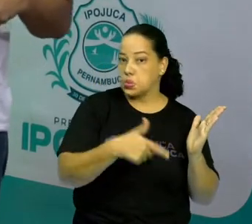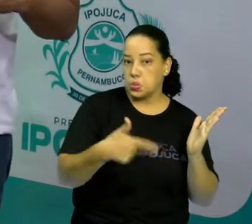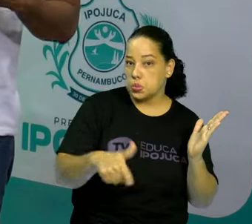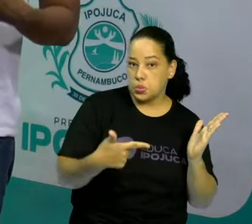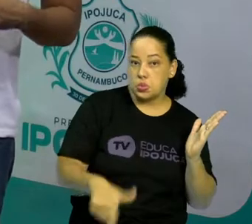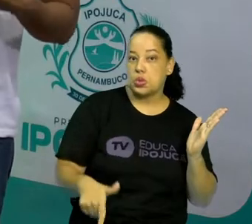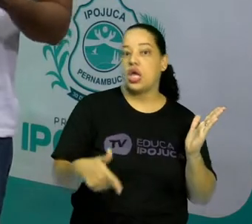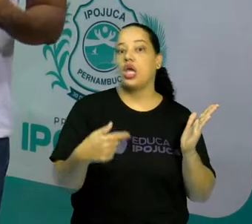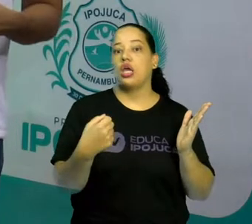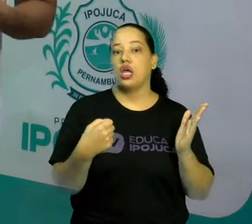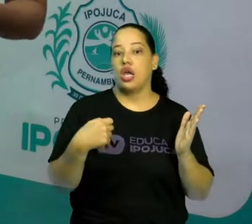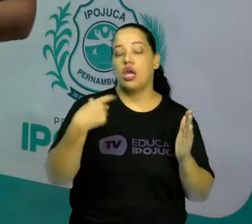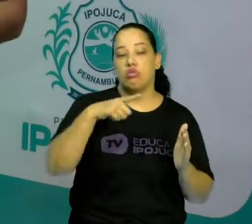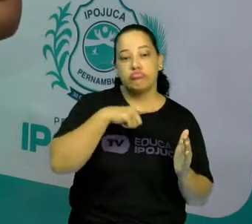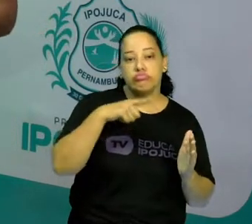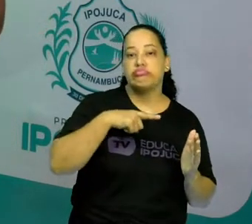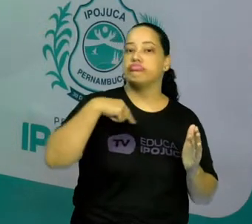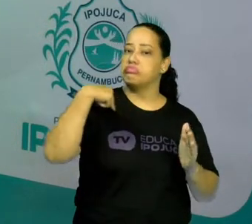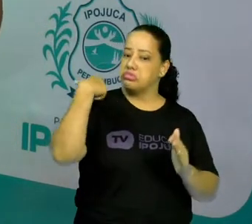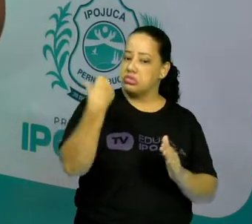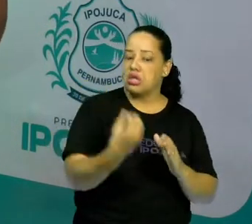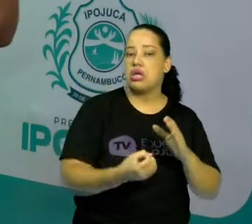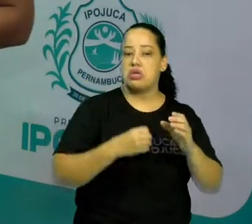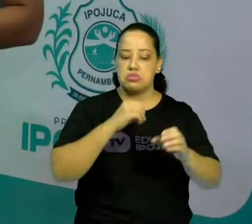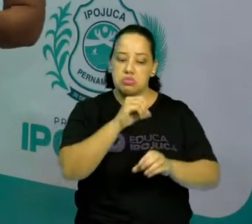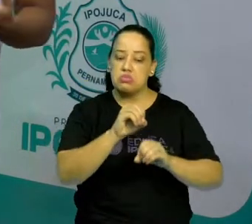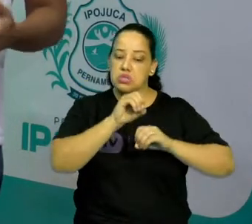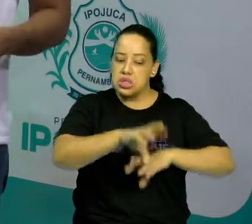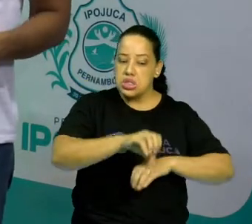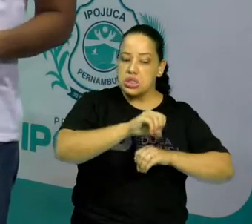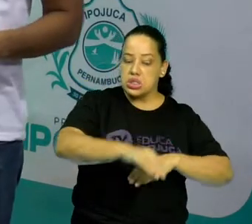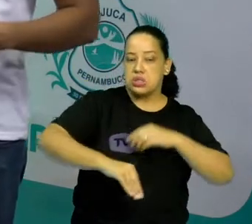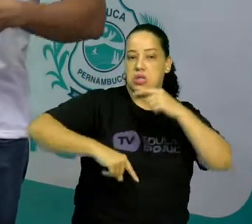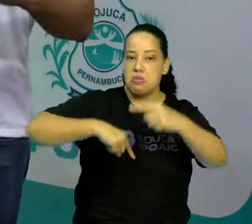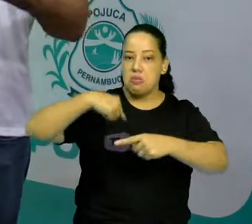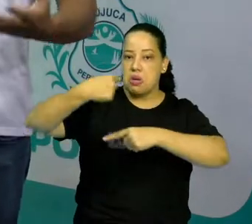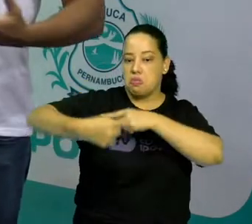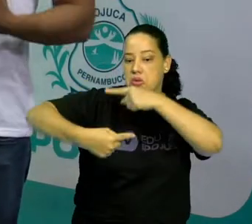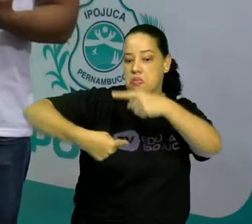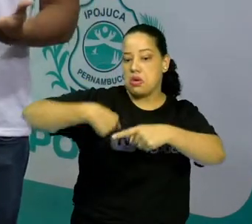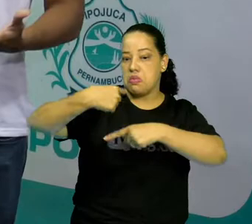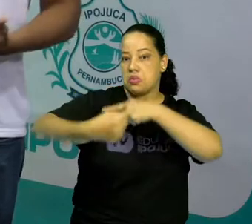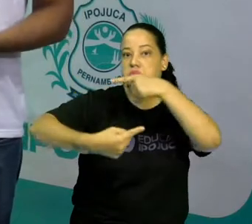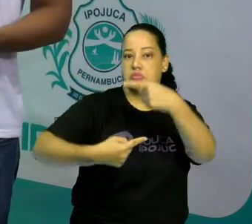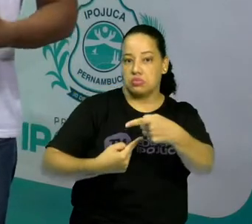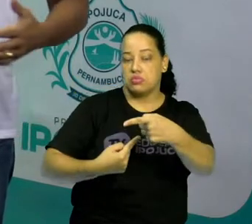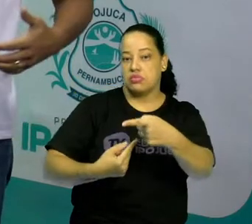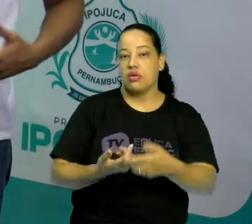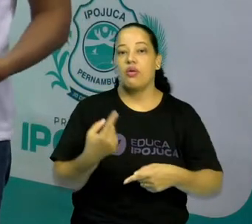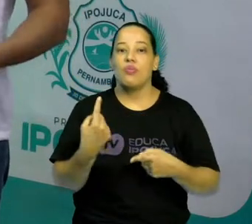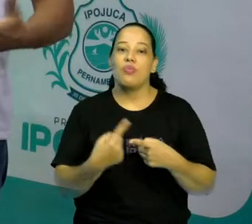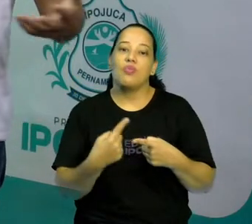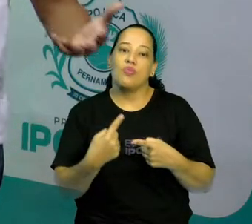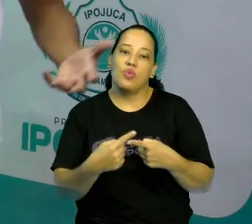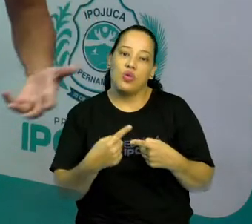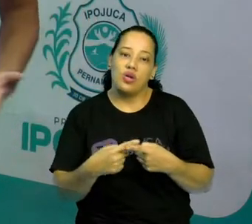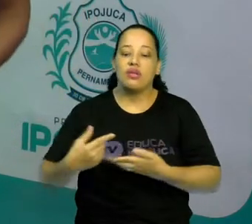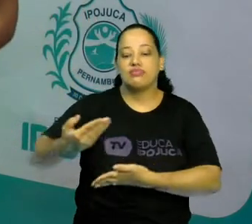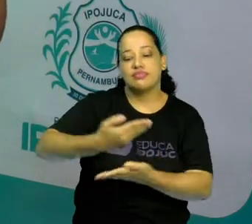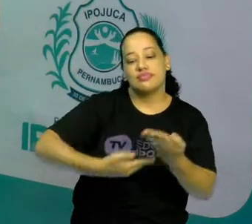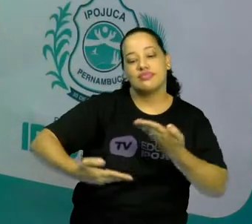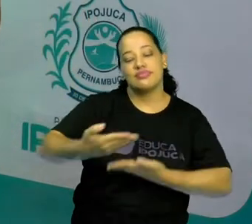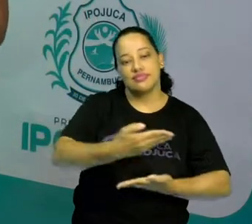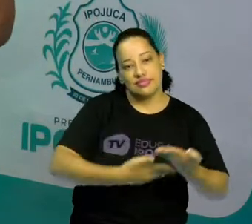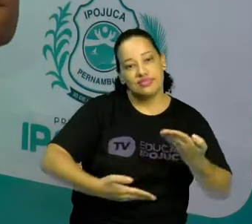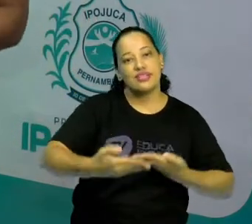Eles vão surgindo e vão sendo ensinados e perpassados por conta da nossa interação,